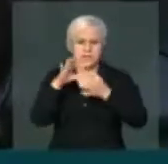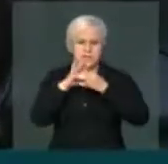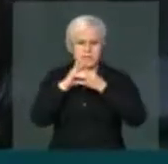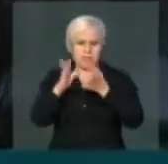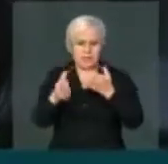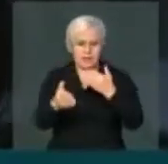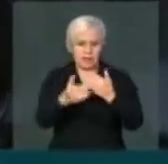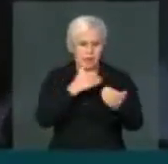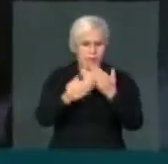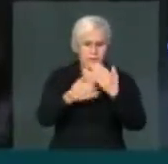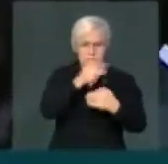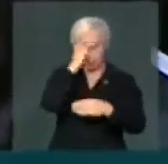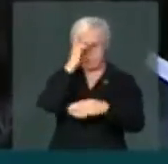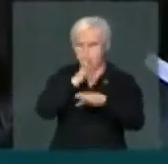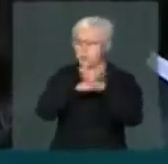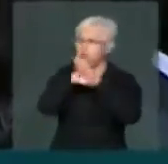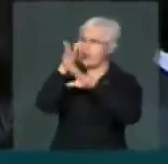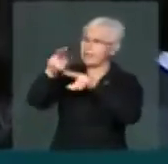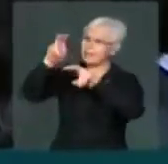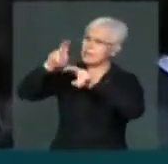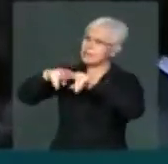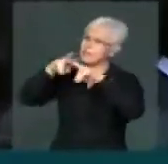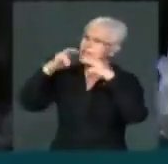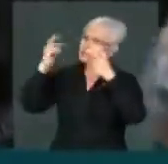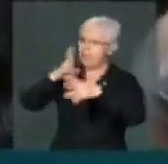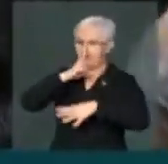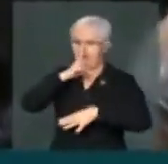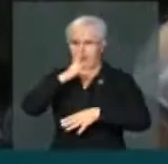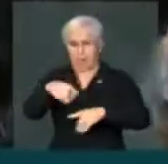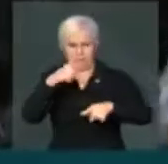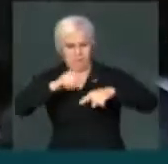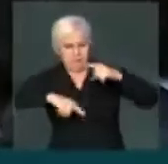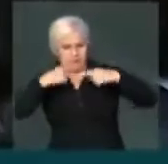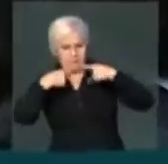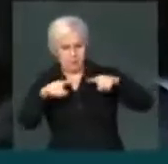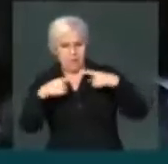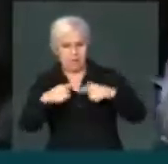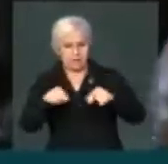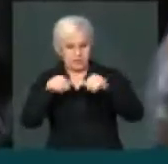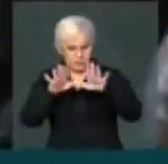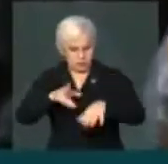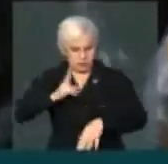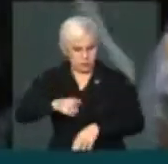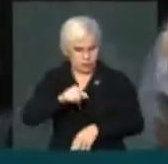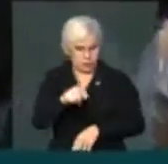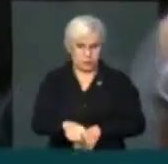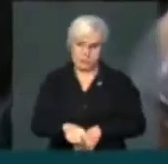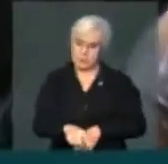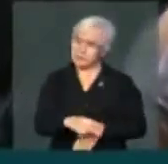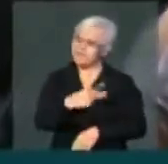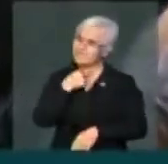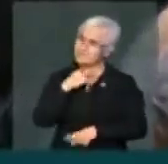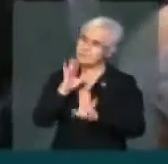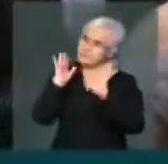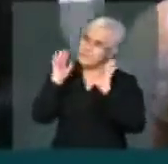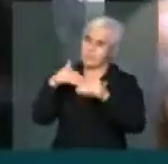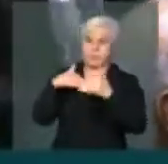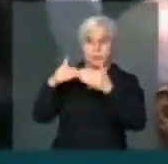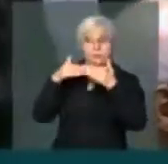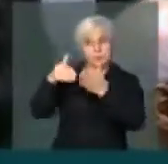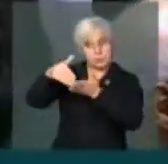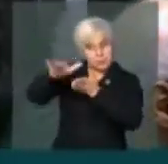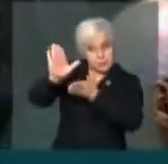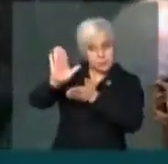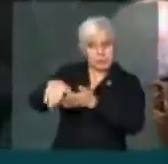nada nem ninguém, agrida uma parlamentar mulher nesse nível e que continue aqui dentro. Aí não dá. Então, nós pedimos que saíssem,